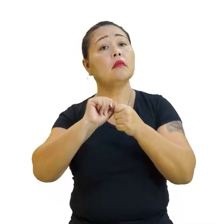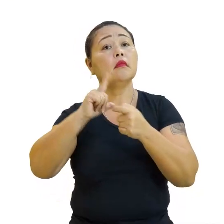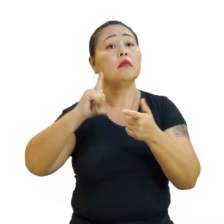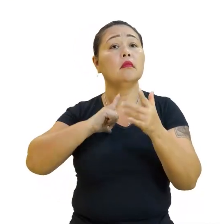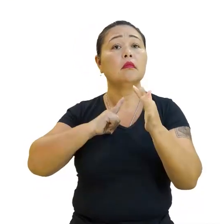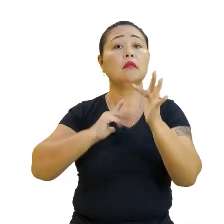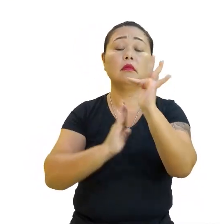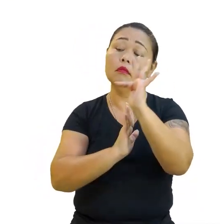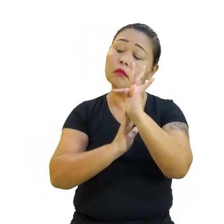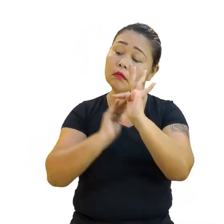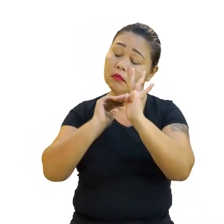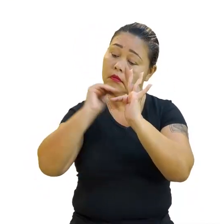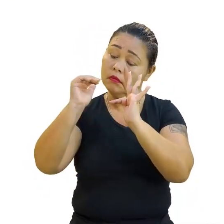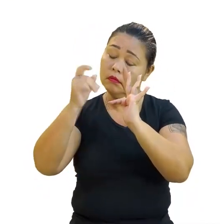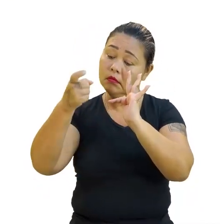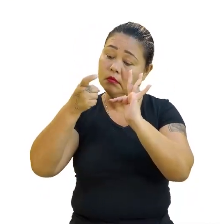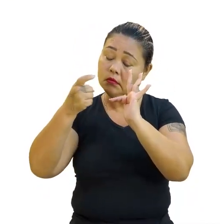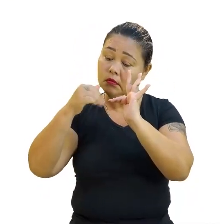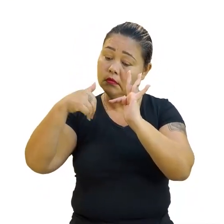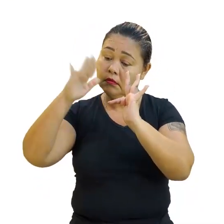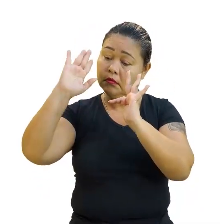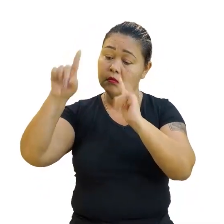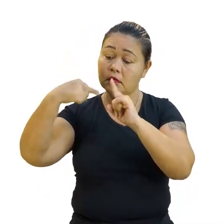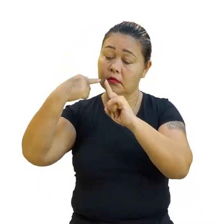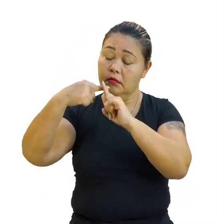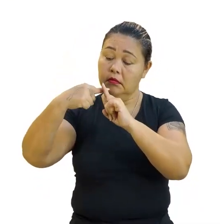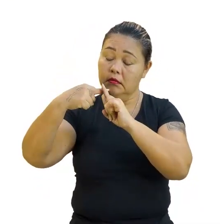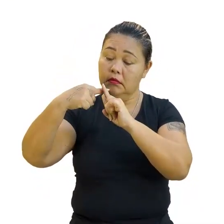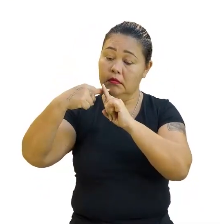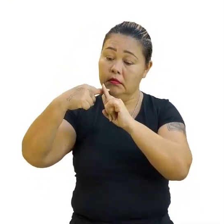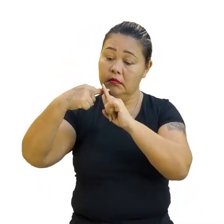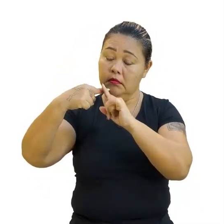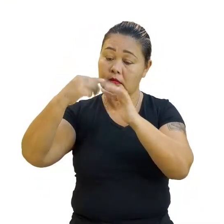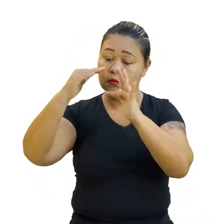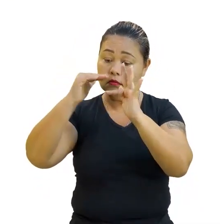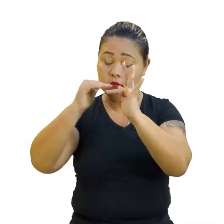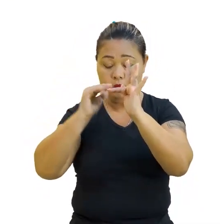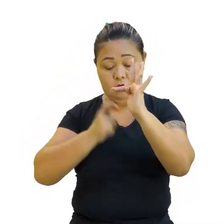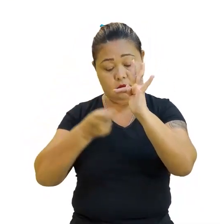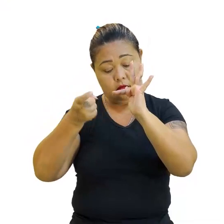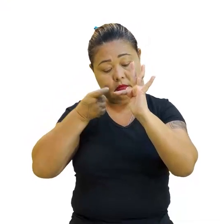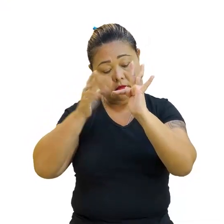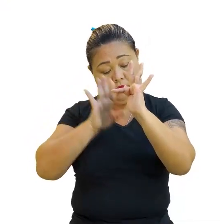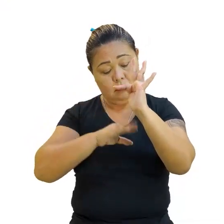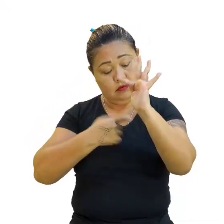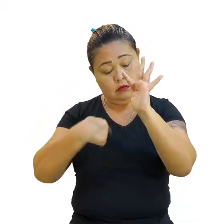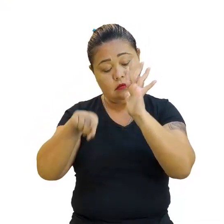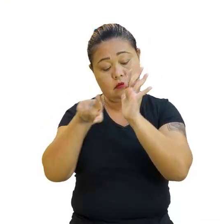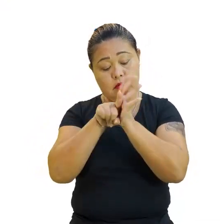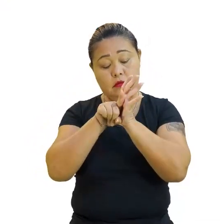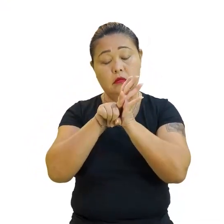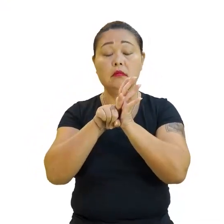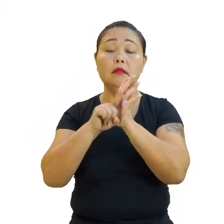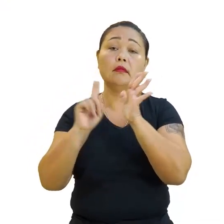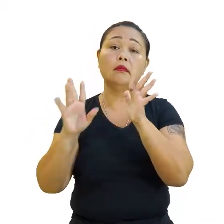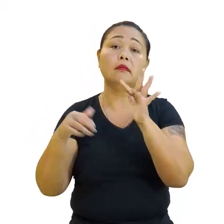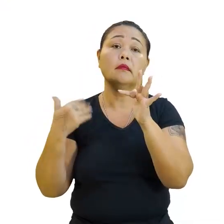acima do eixo X, valores positivos. Abaixo do eixo X, valores negativos. Então,